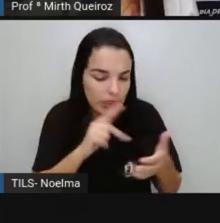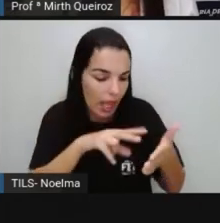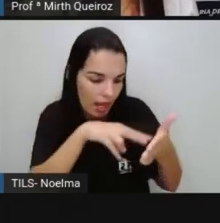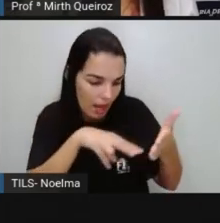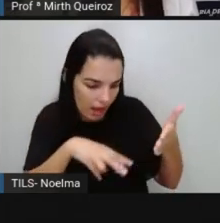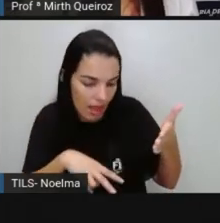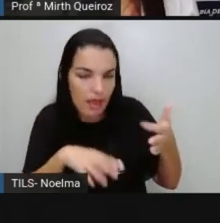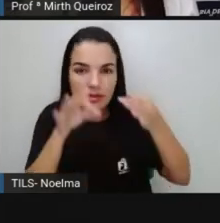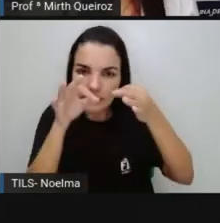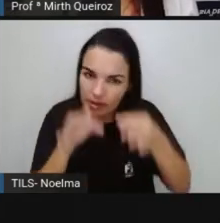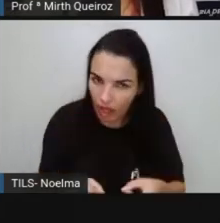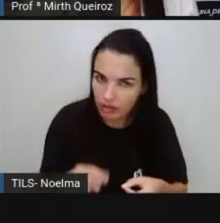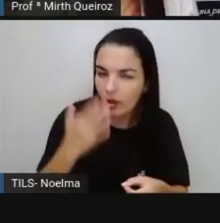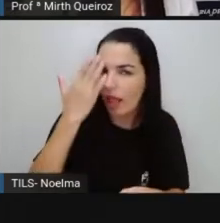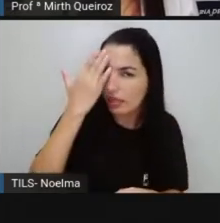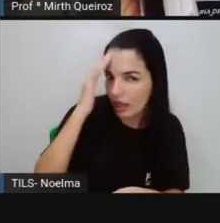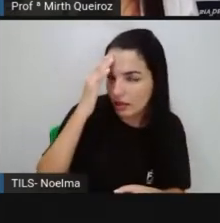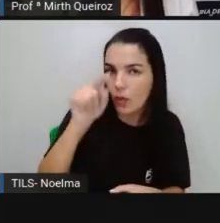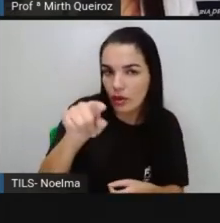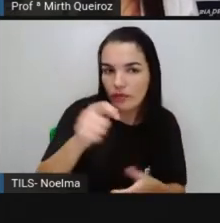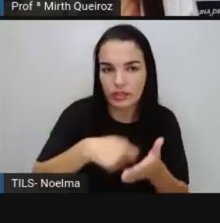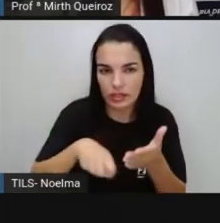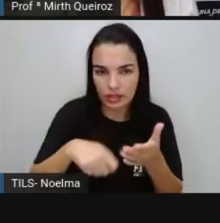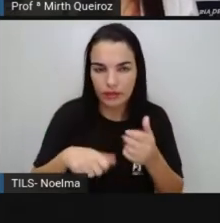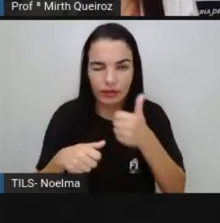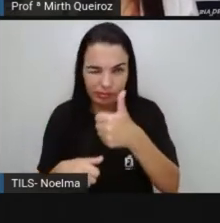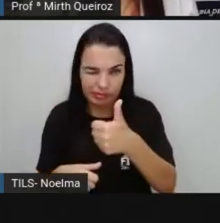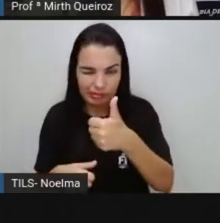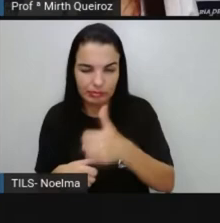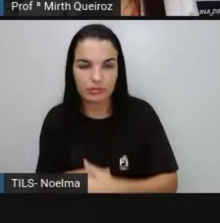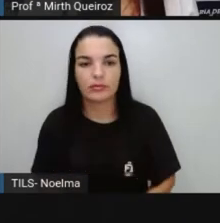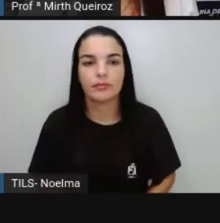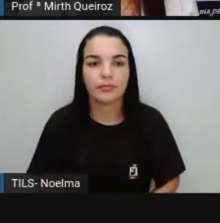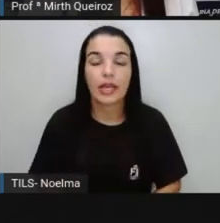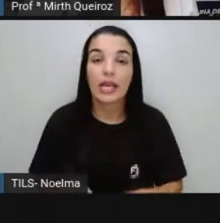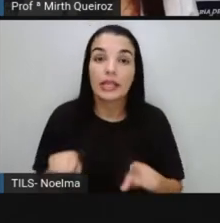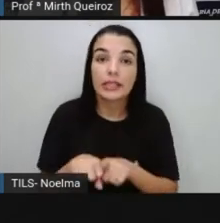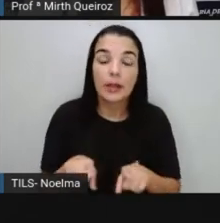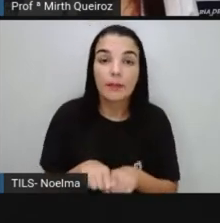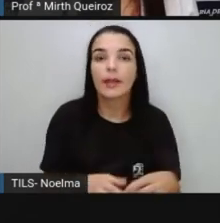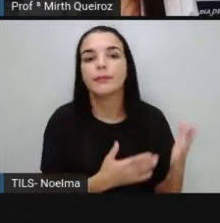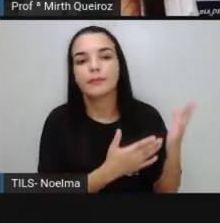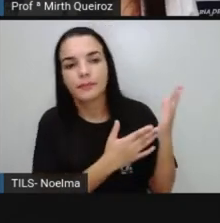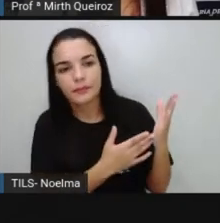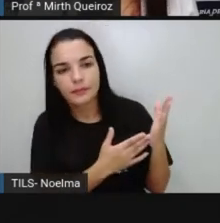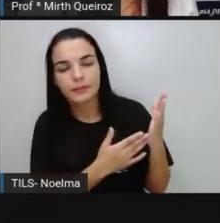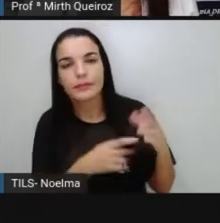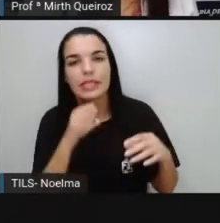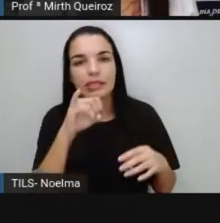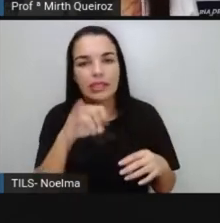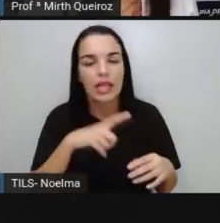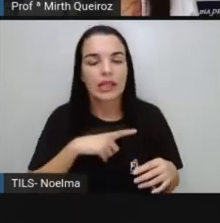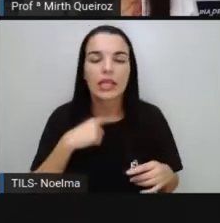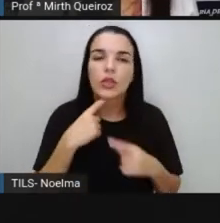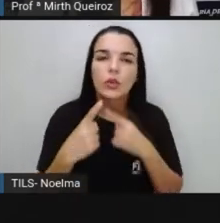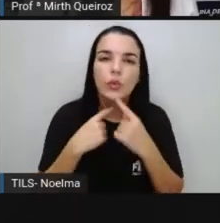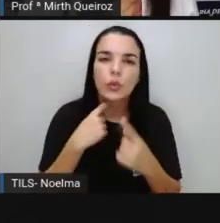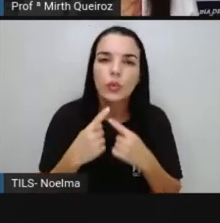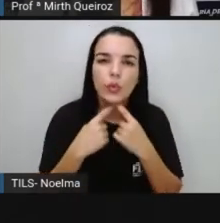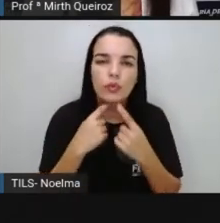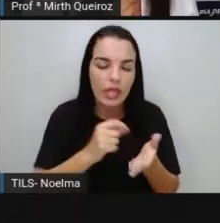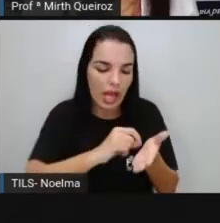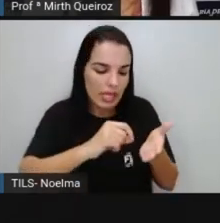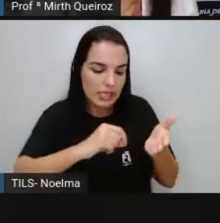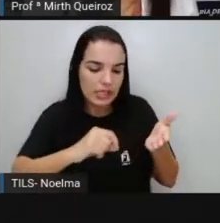consiga ler e entender o que você escreveu, certo? Ortografia. Se você tiver dúvida na escrita de